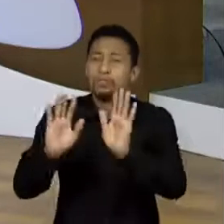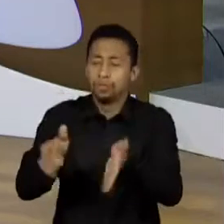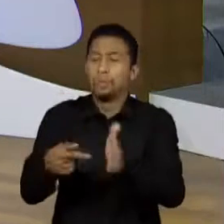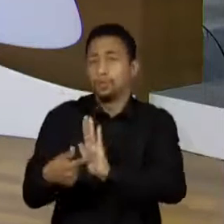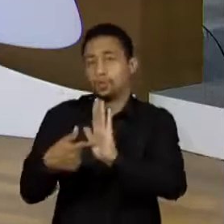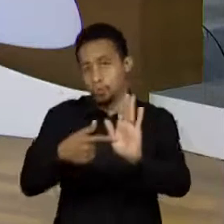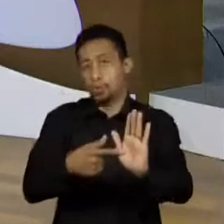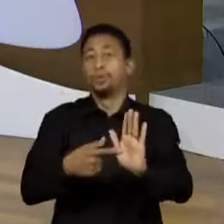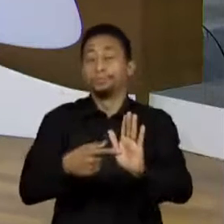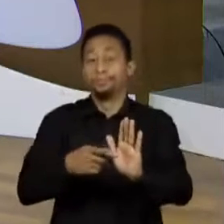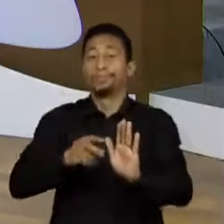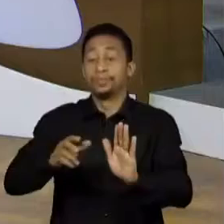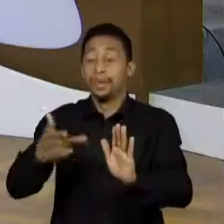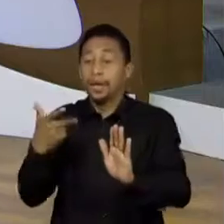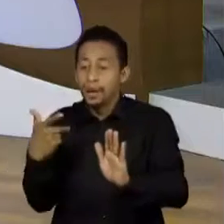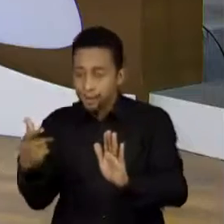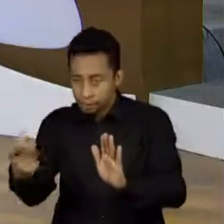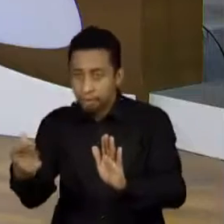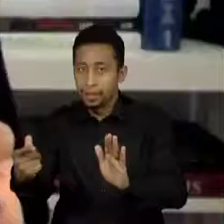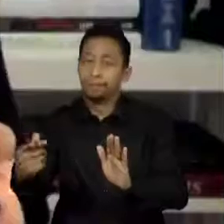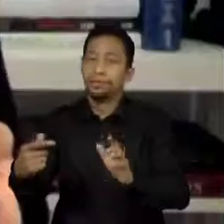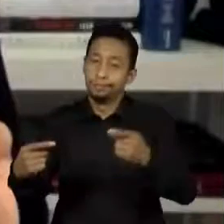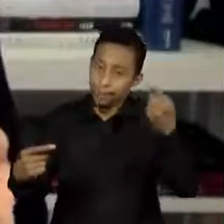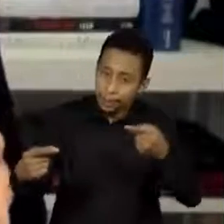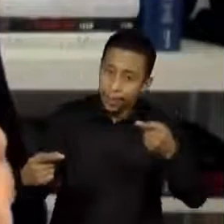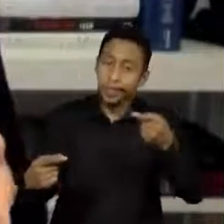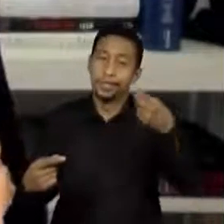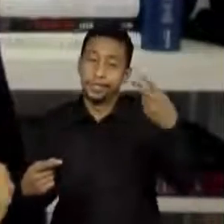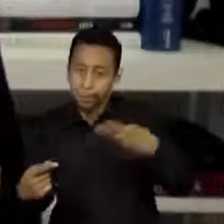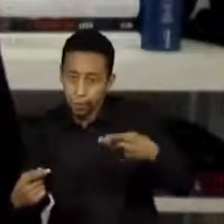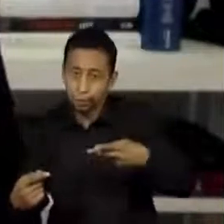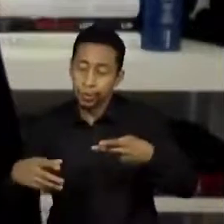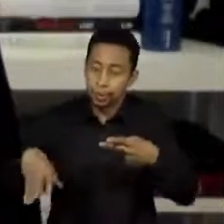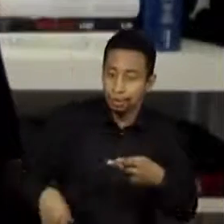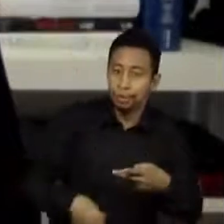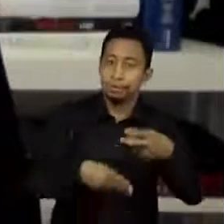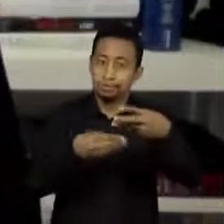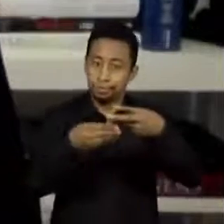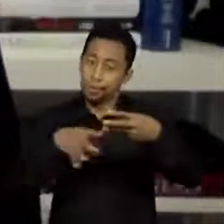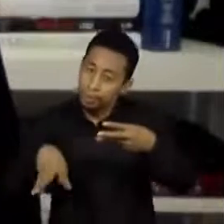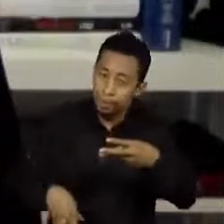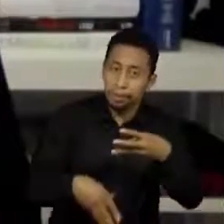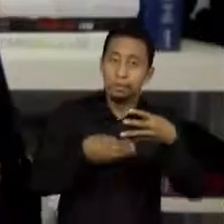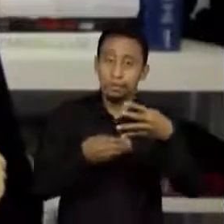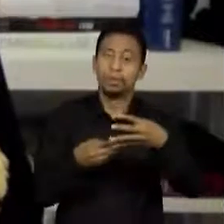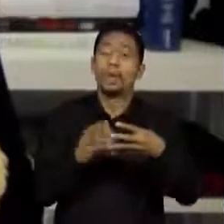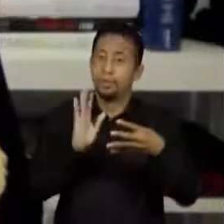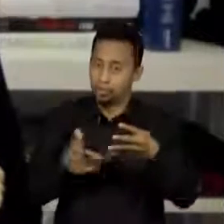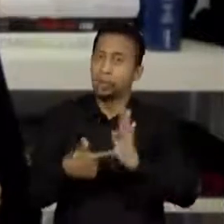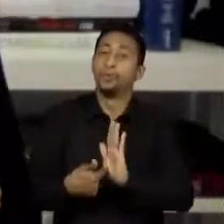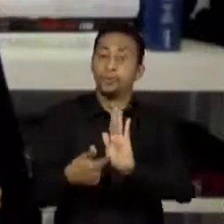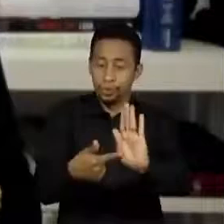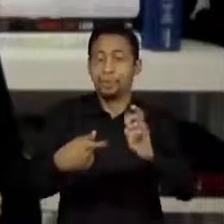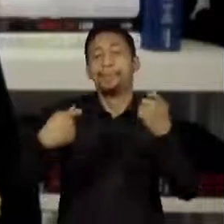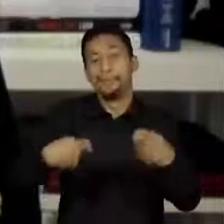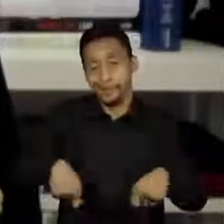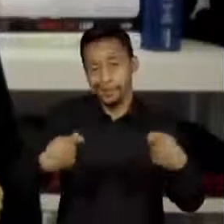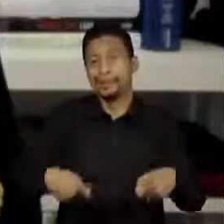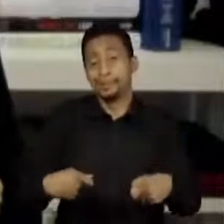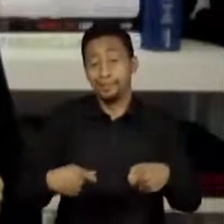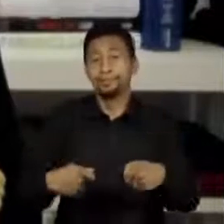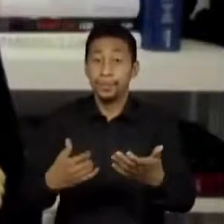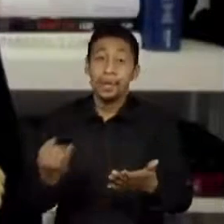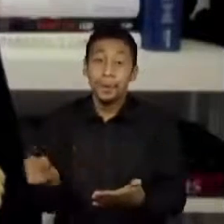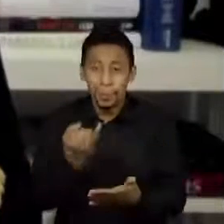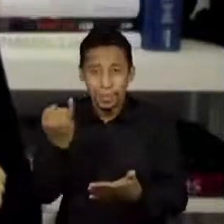da mesma vacina homóloga com as vacinas de plataformas heterólogas. Eu acho que a gente tem que ter esse leque de opção